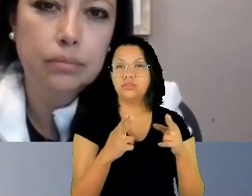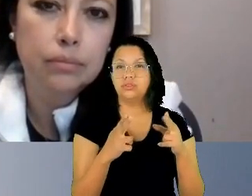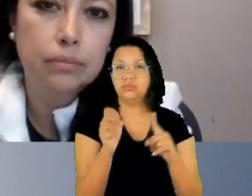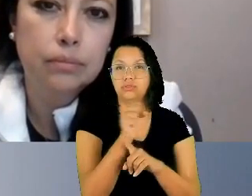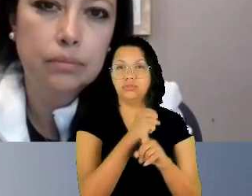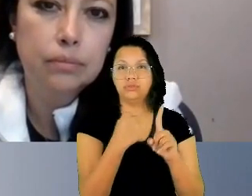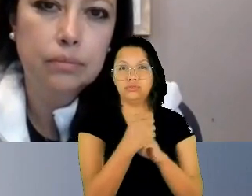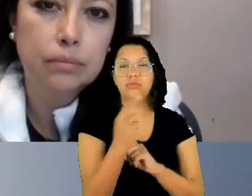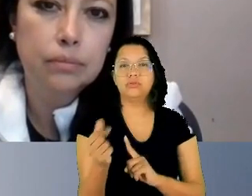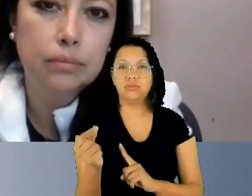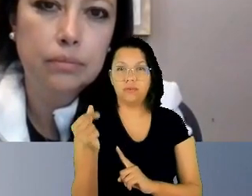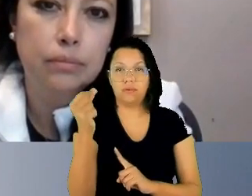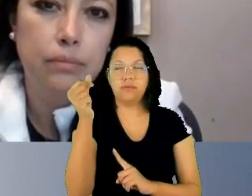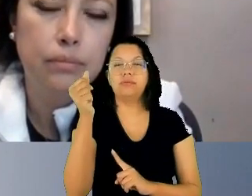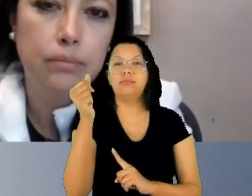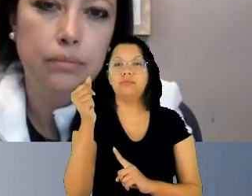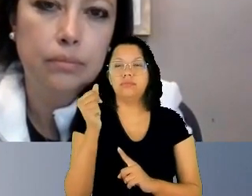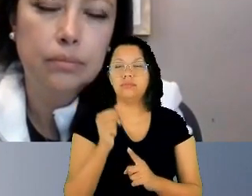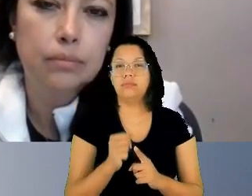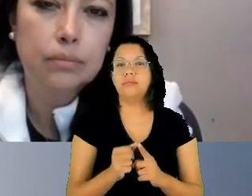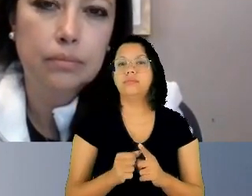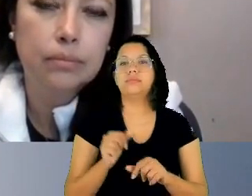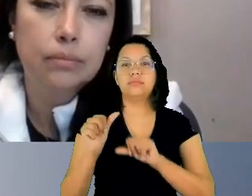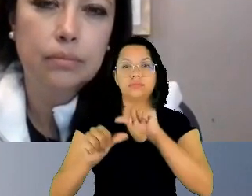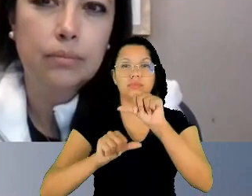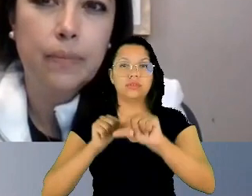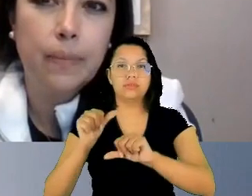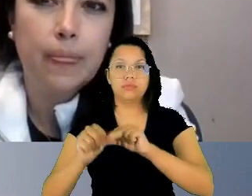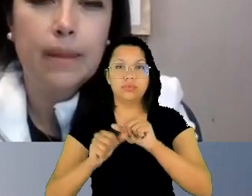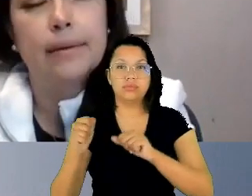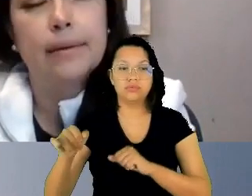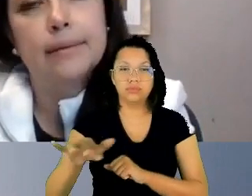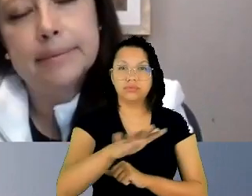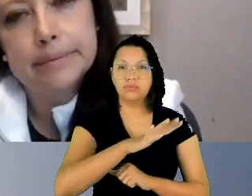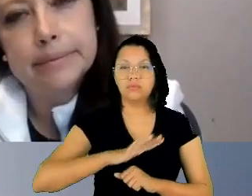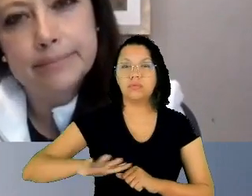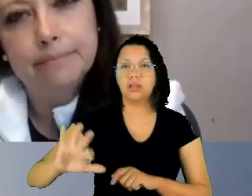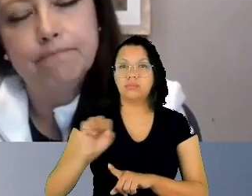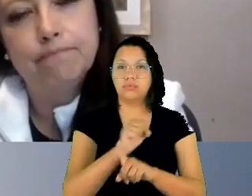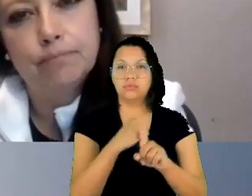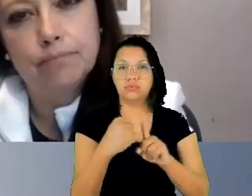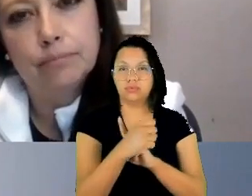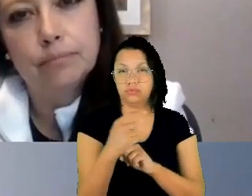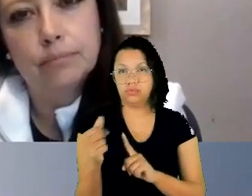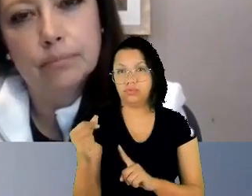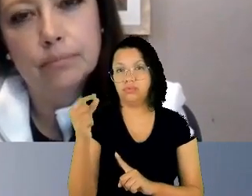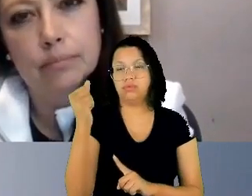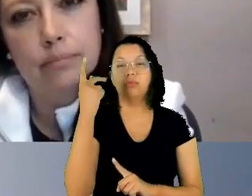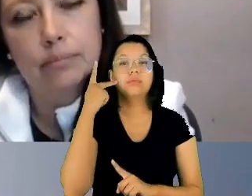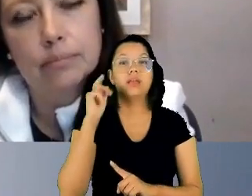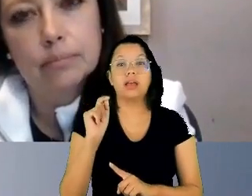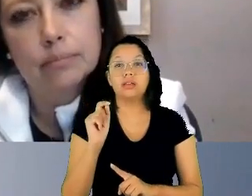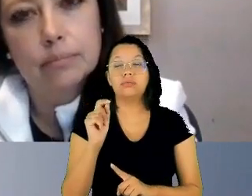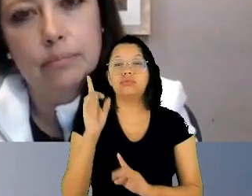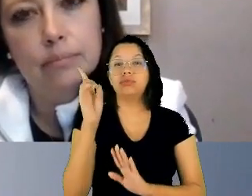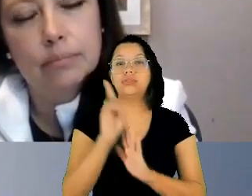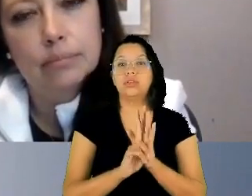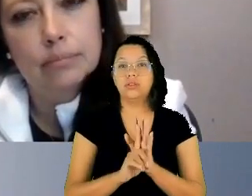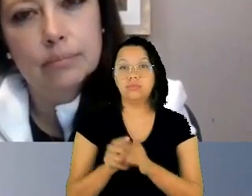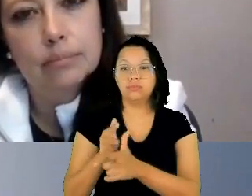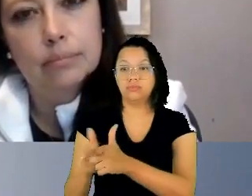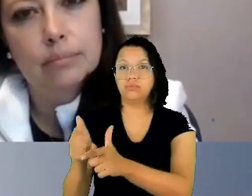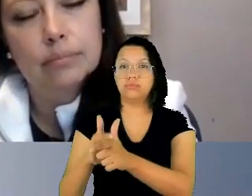as transformações no campo socioeconômico para que o direito à redistribuição seja protegido.